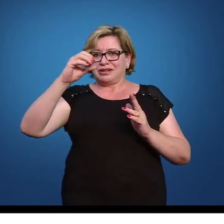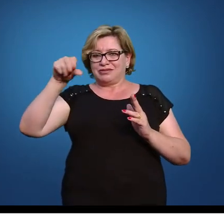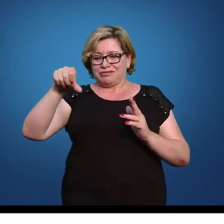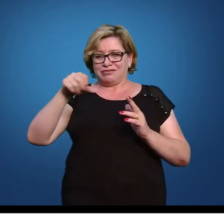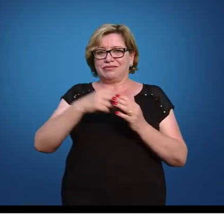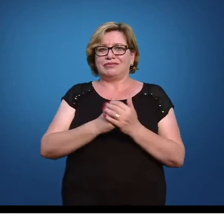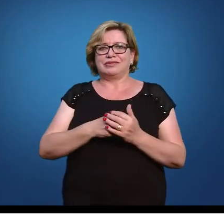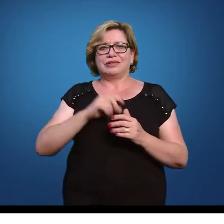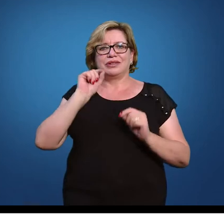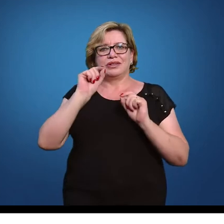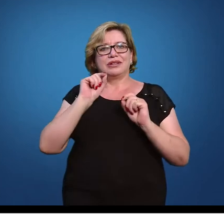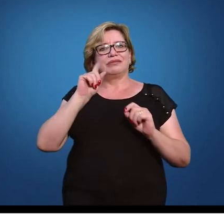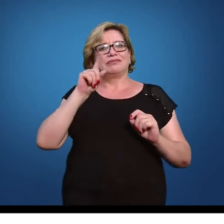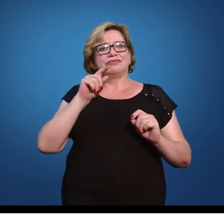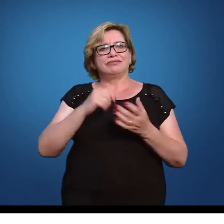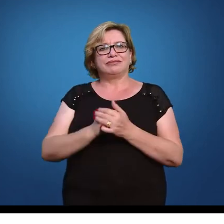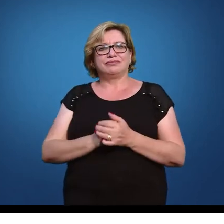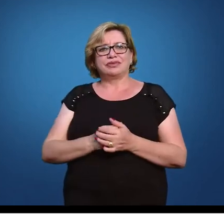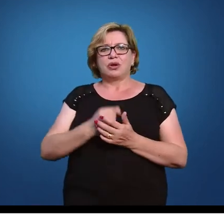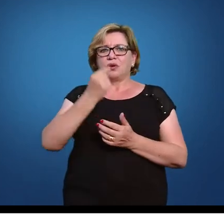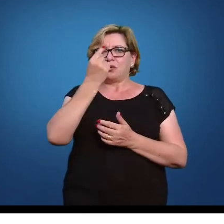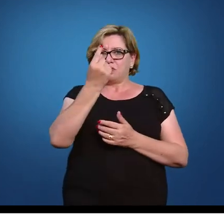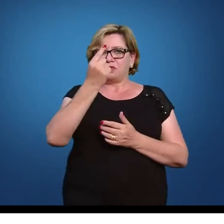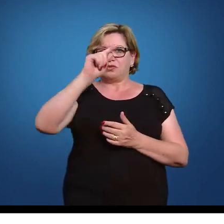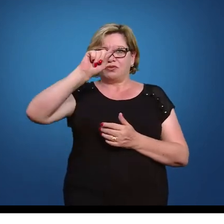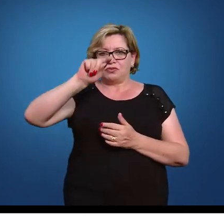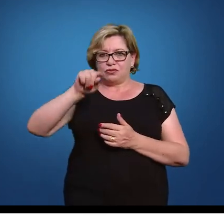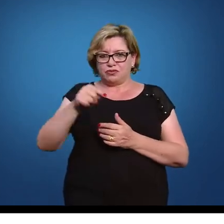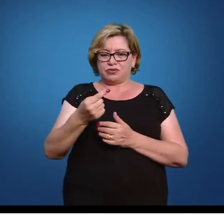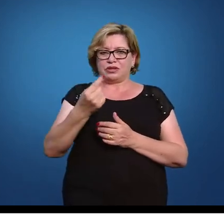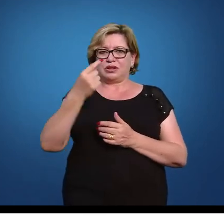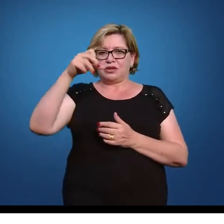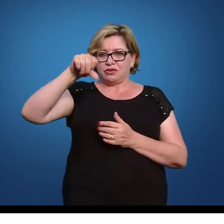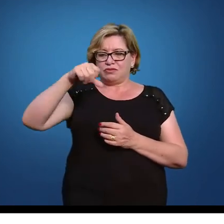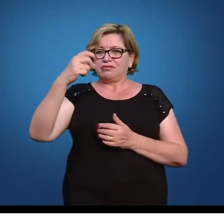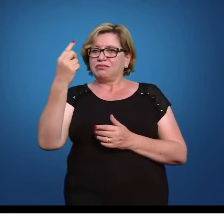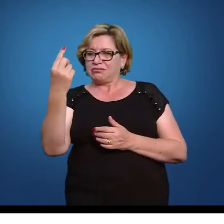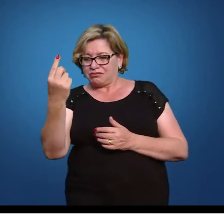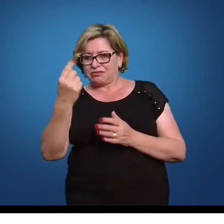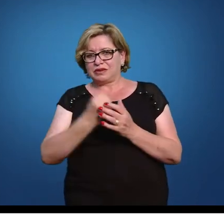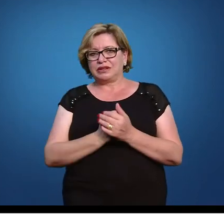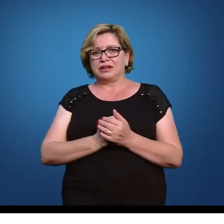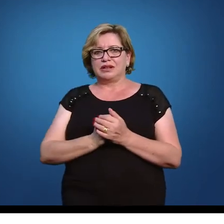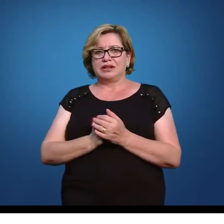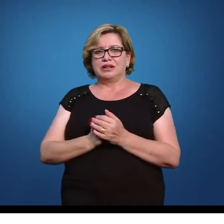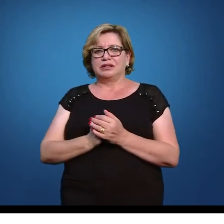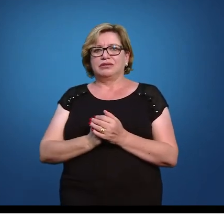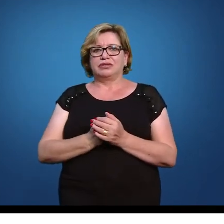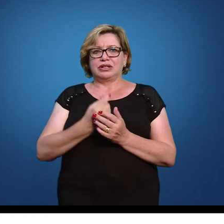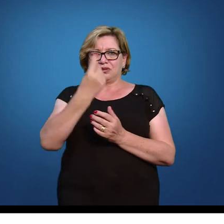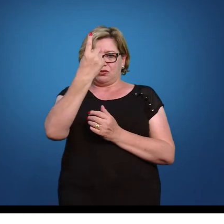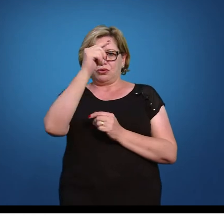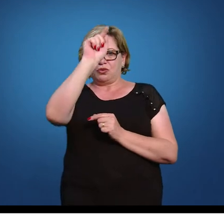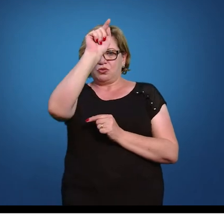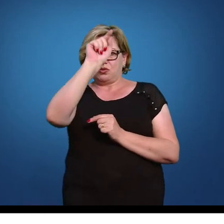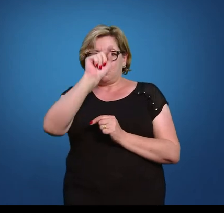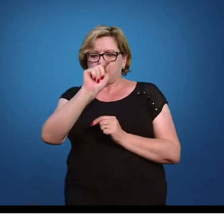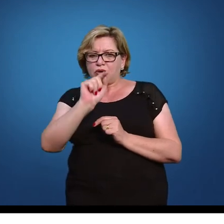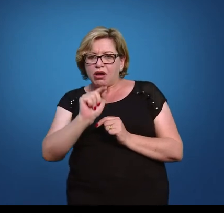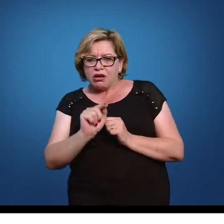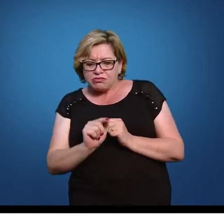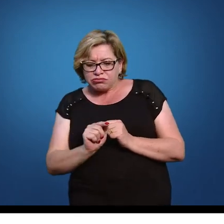valor que eu preciso localizar é 1,91 então obviamente eu vou lá